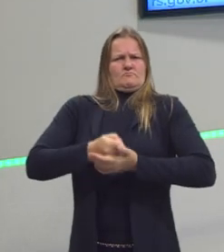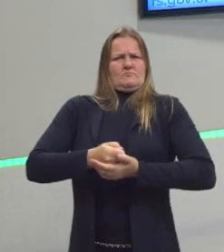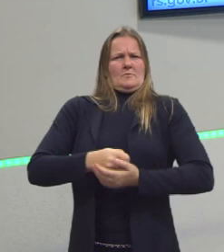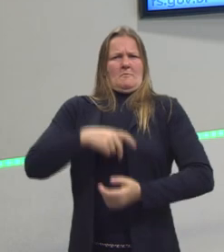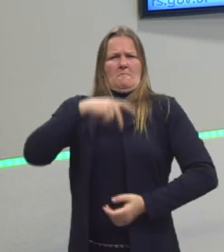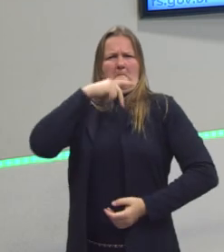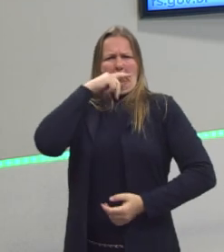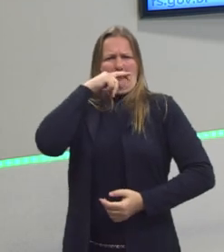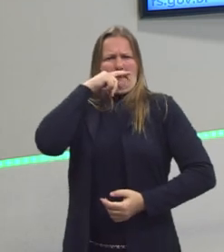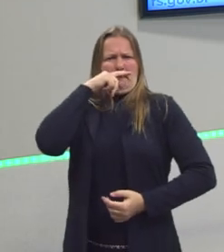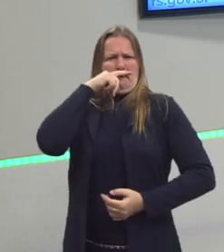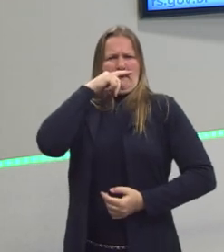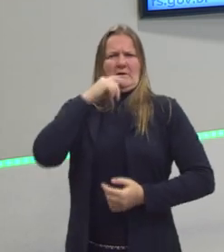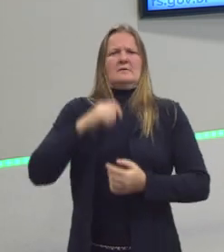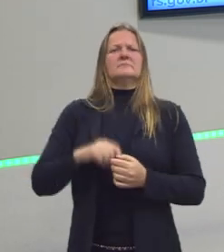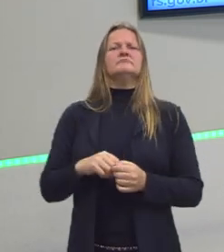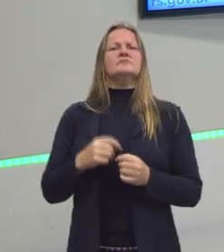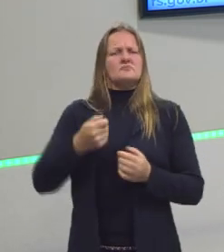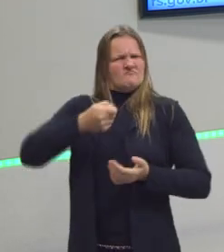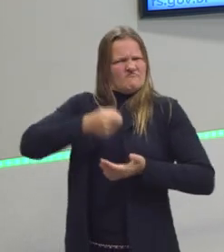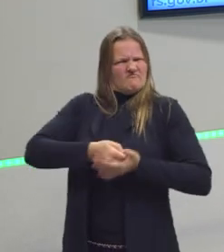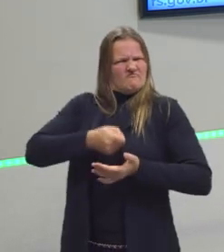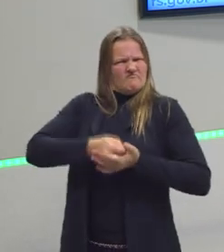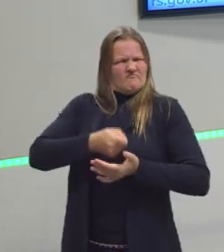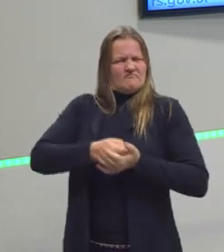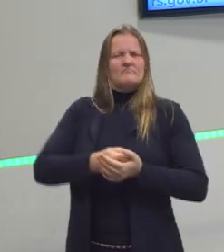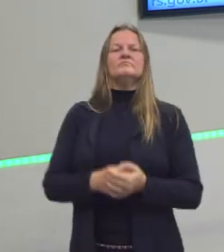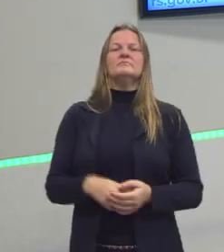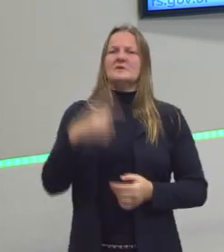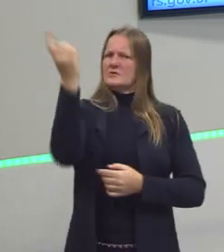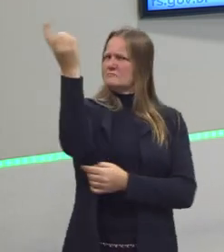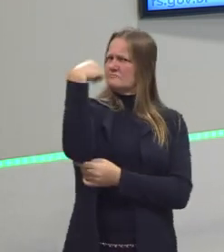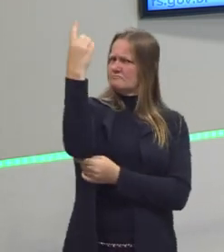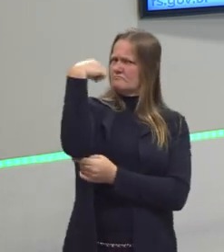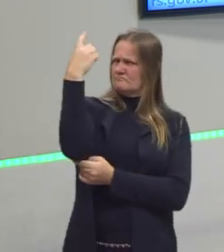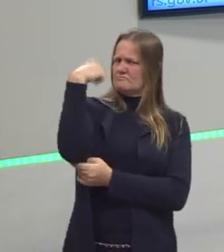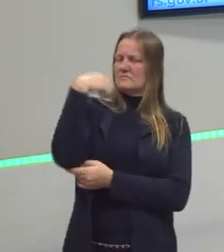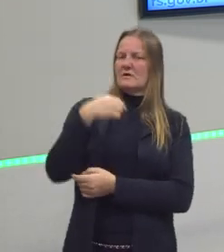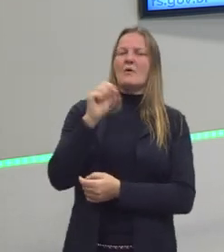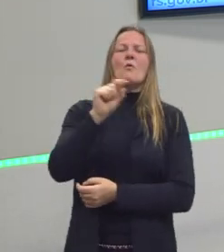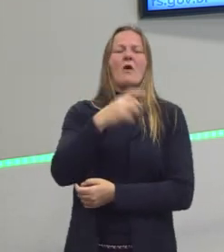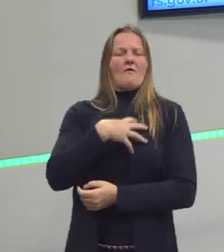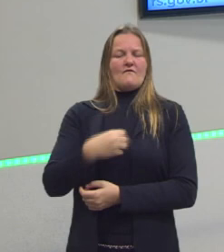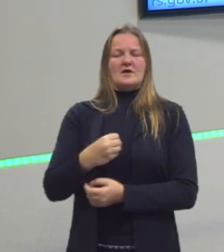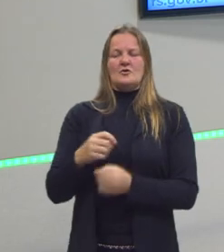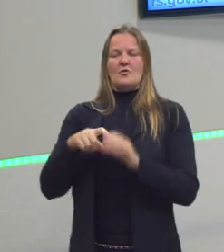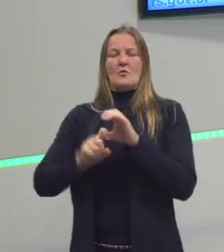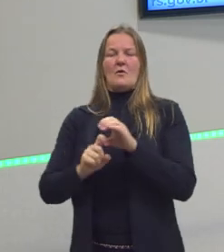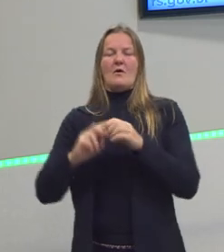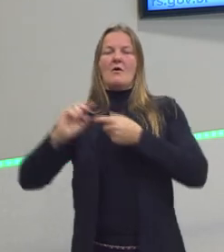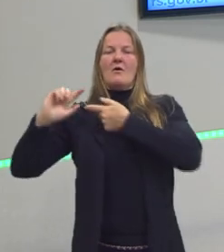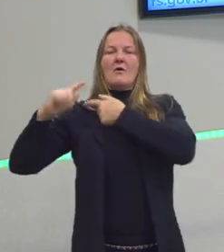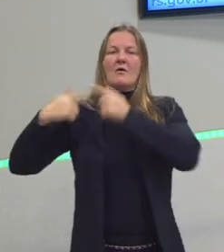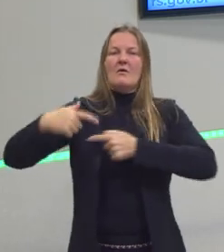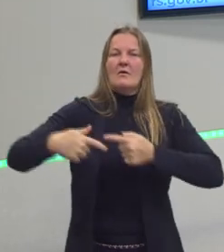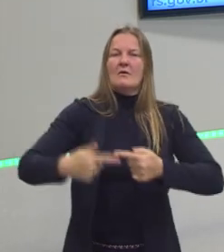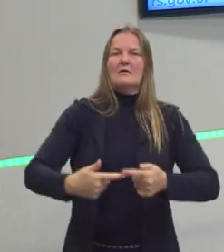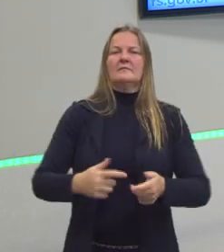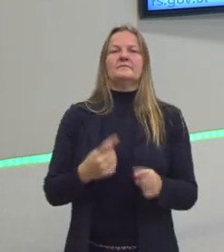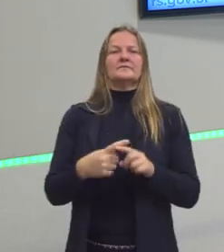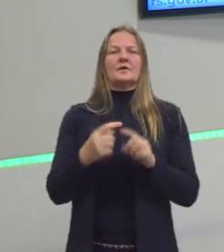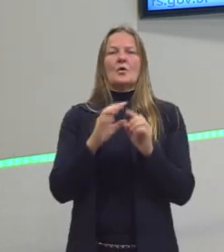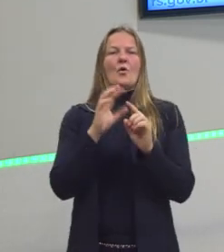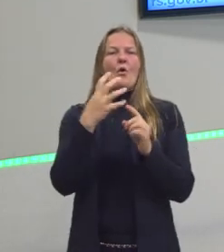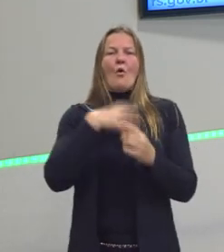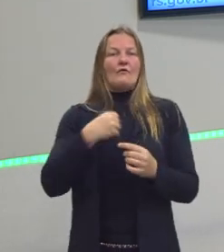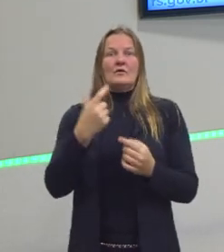patriarcal, autoritário. Ele que vai decidir qual filho vai ficar com a herança. Todos os demais